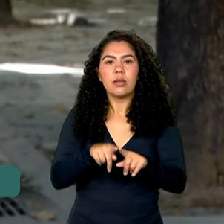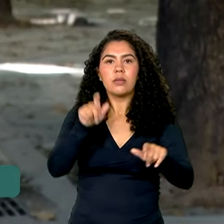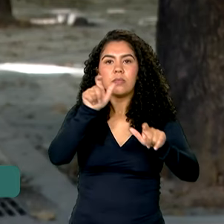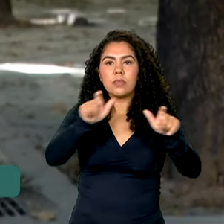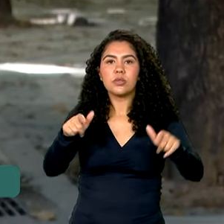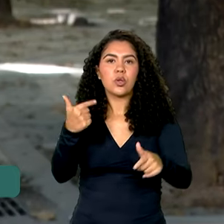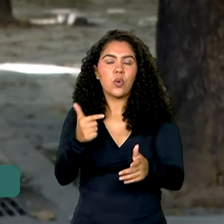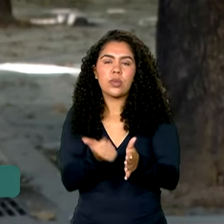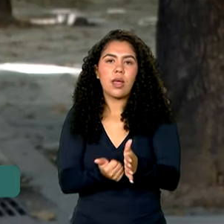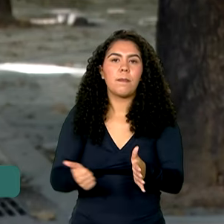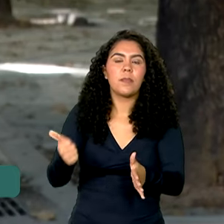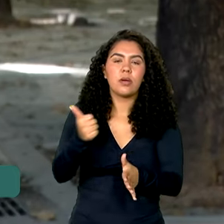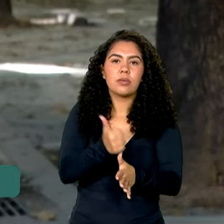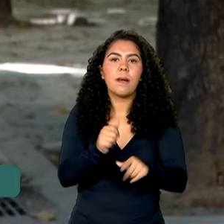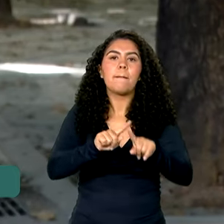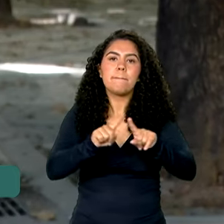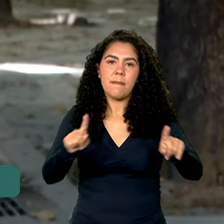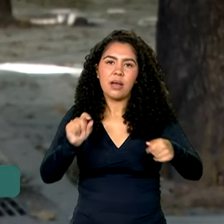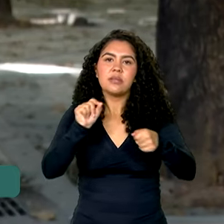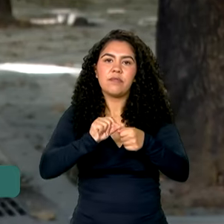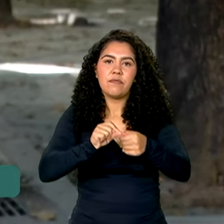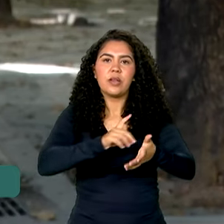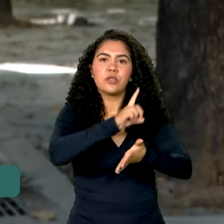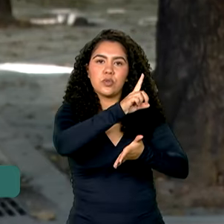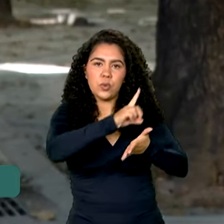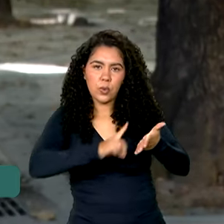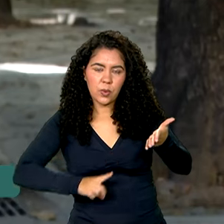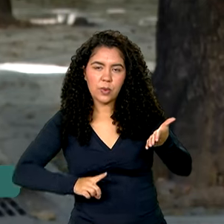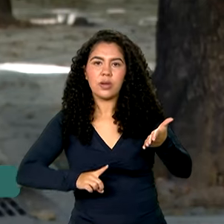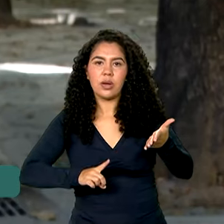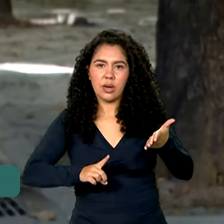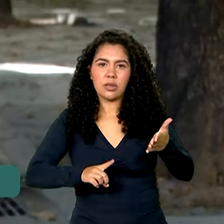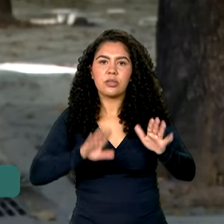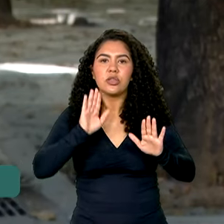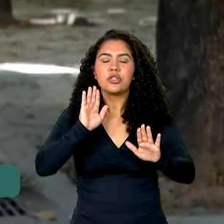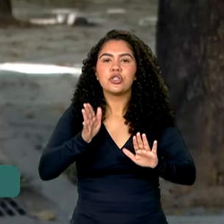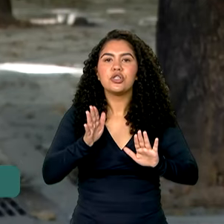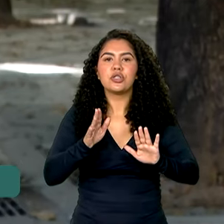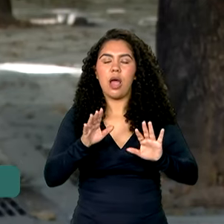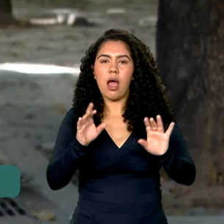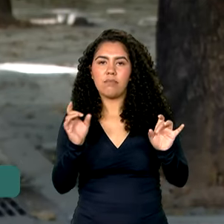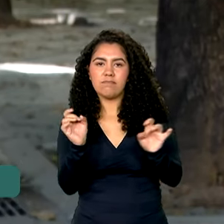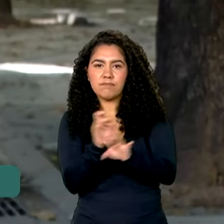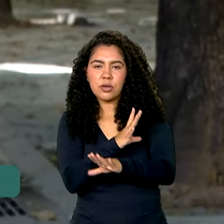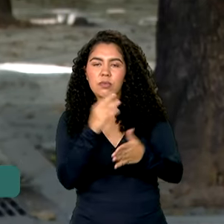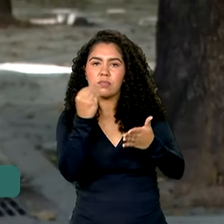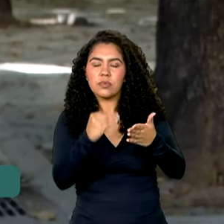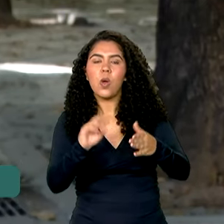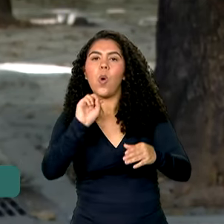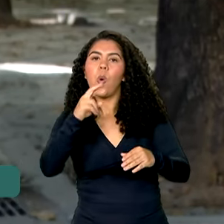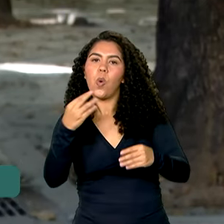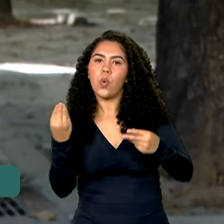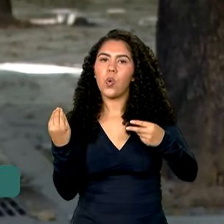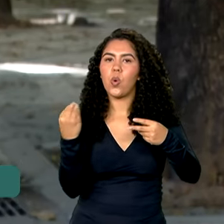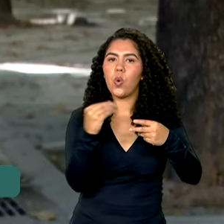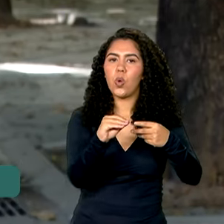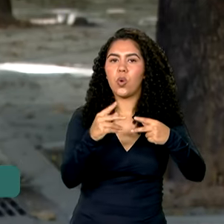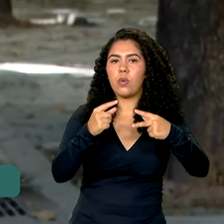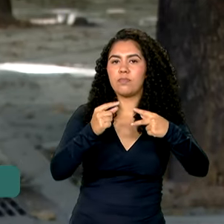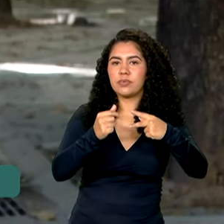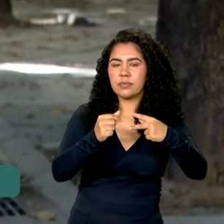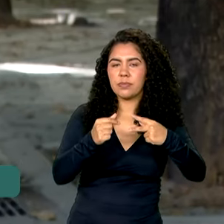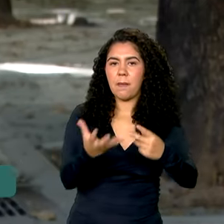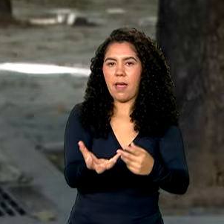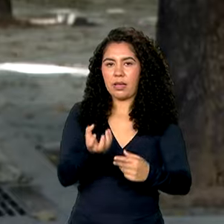prioridade legal, porém fizeram a declaração pré-preenchida ou indicaram a chave PIX para receber o pagamento da restituição.